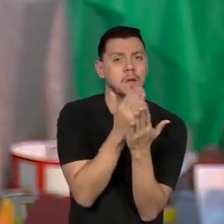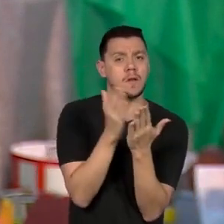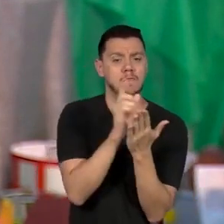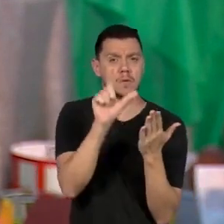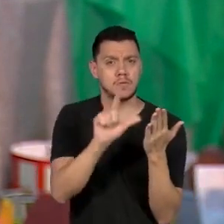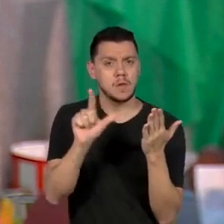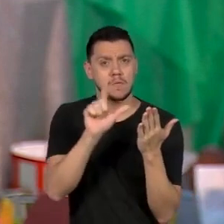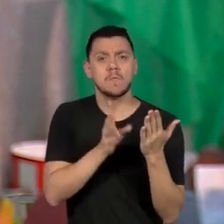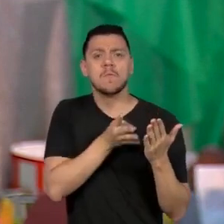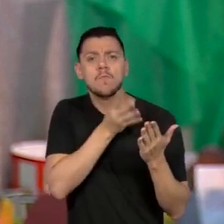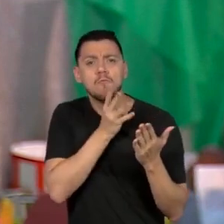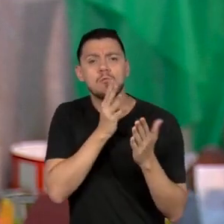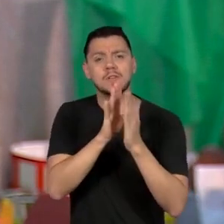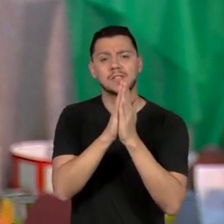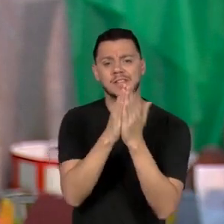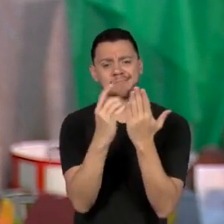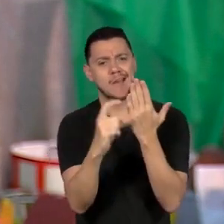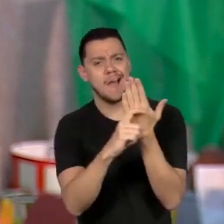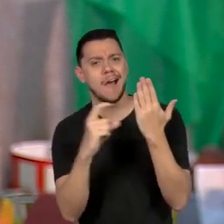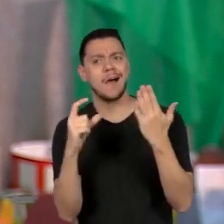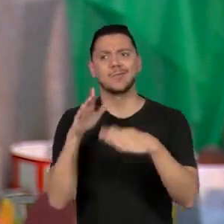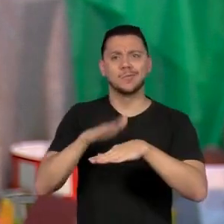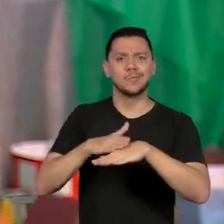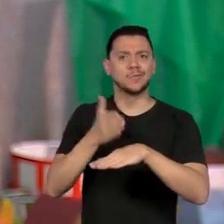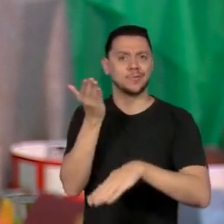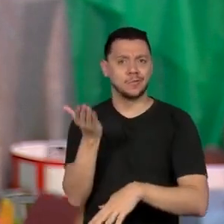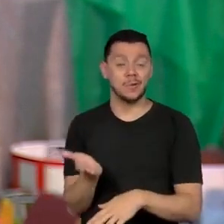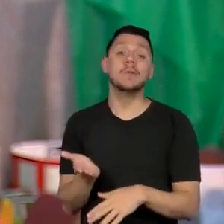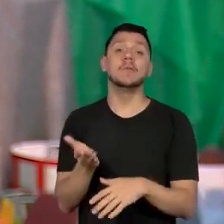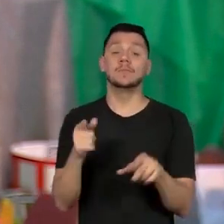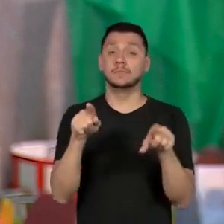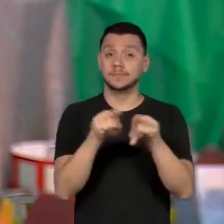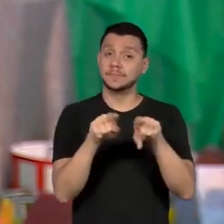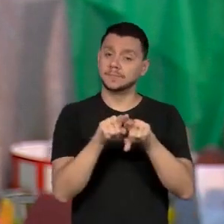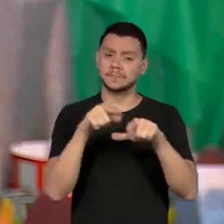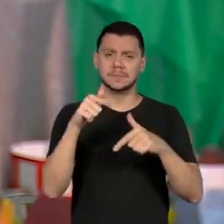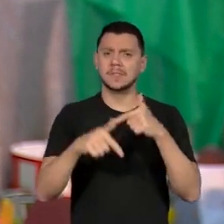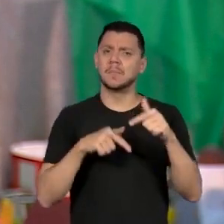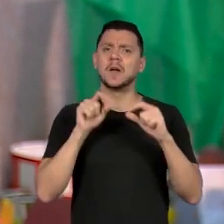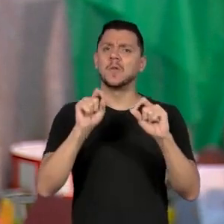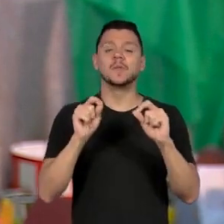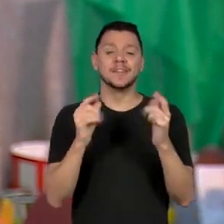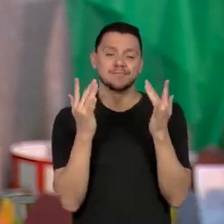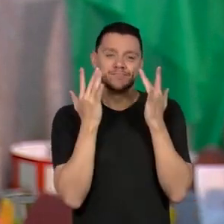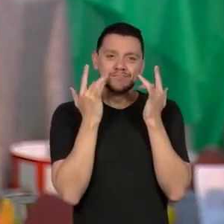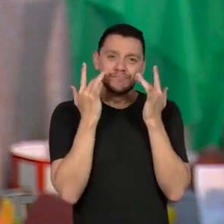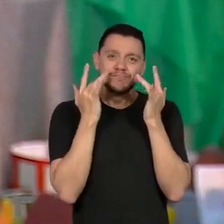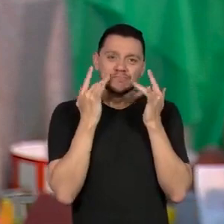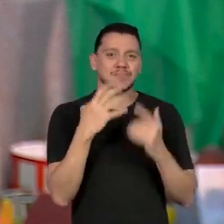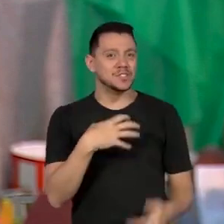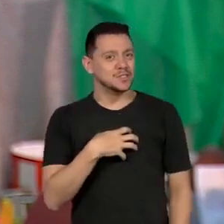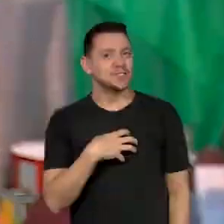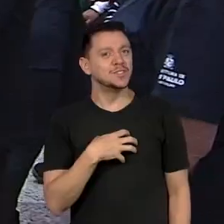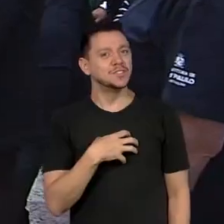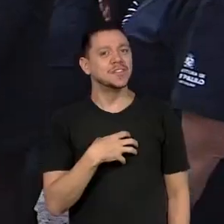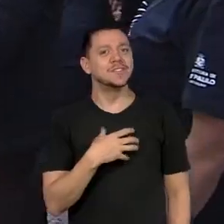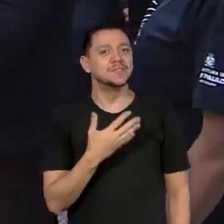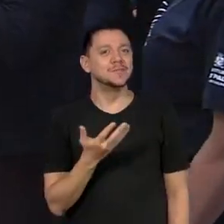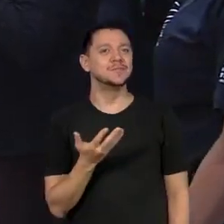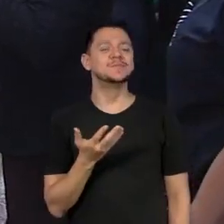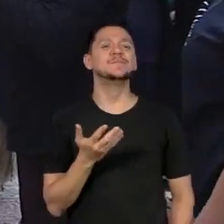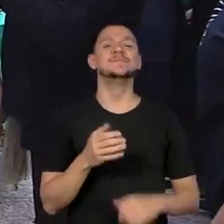autores, né? E também o trabalho voltado à questão cênica, do trabalho de teatro propriamente dito.